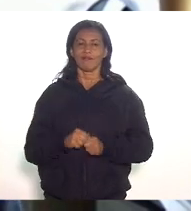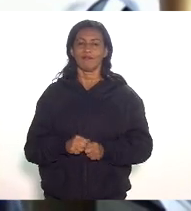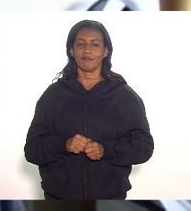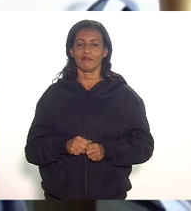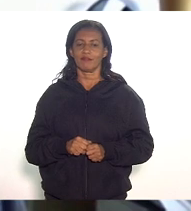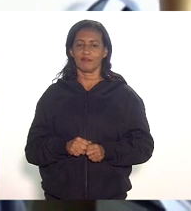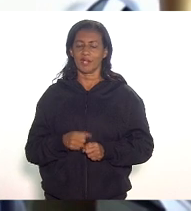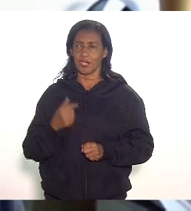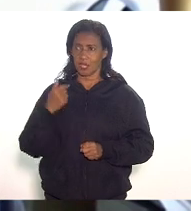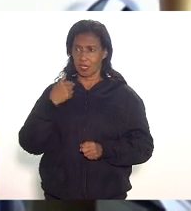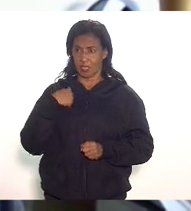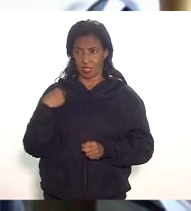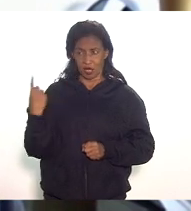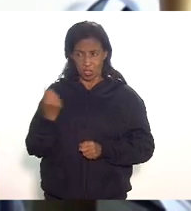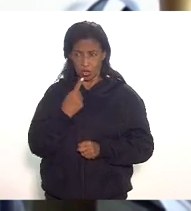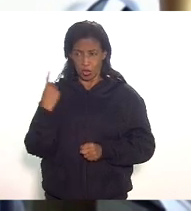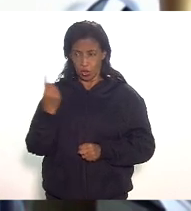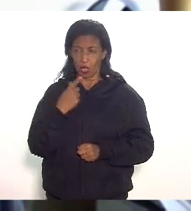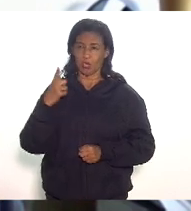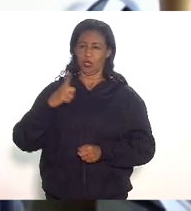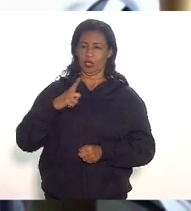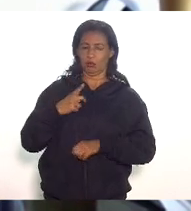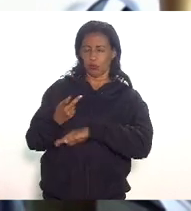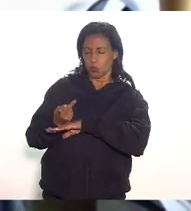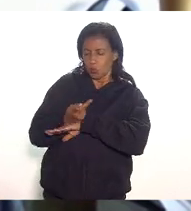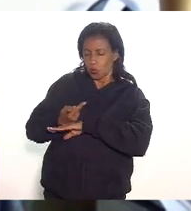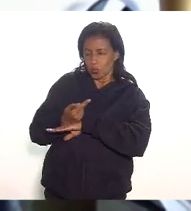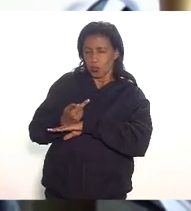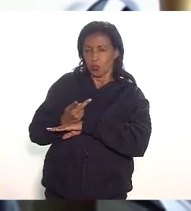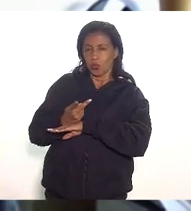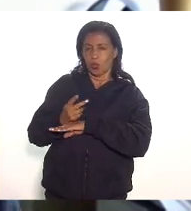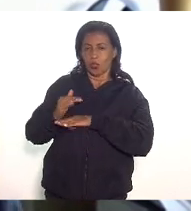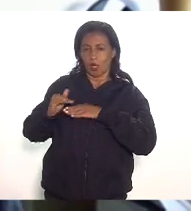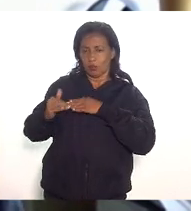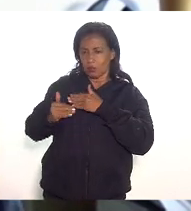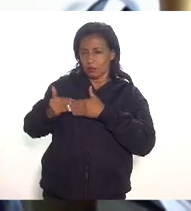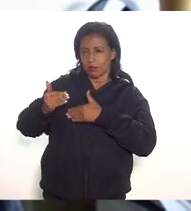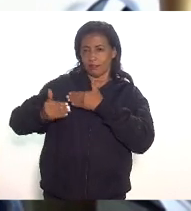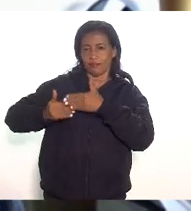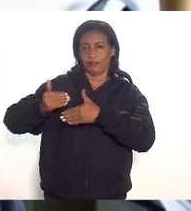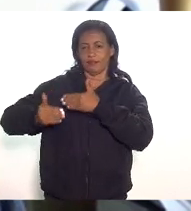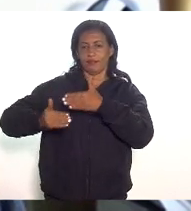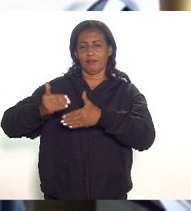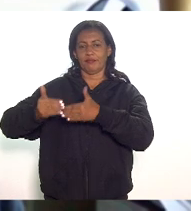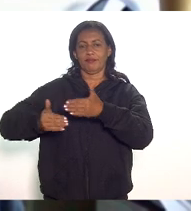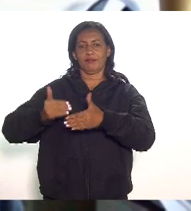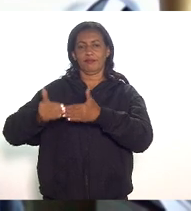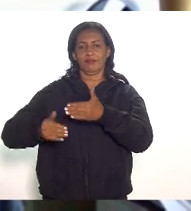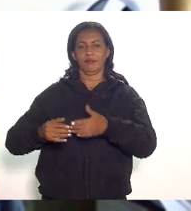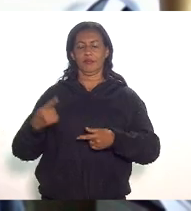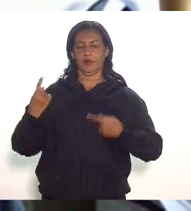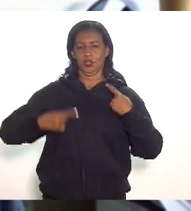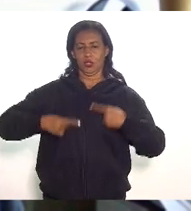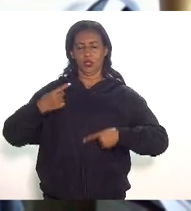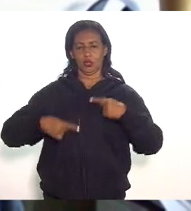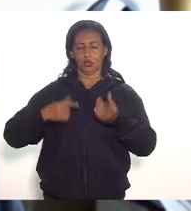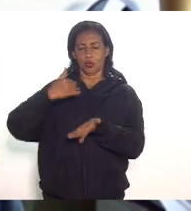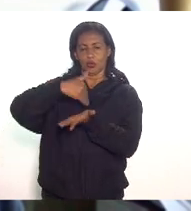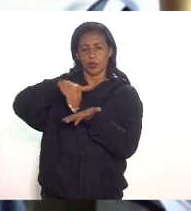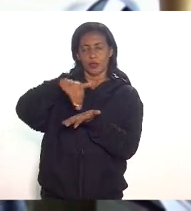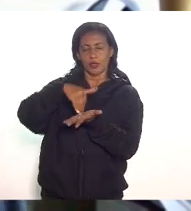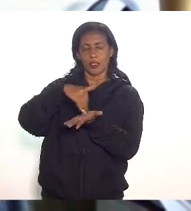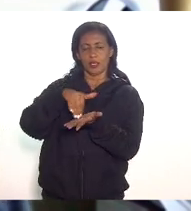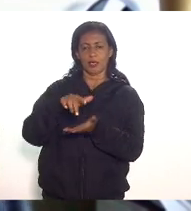e nós temos procurado avançar a gente tem discutido com o secretário